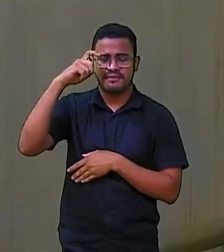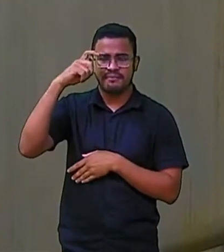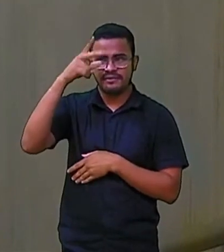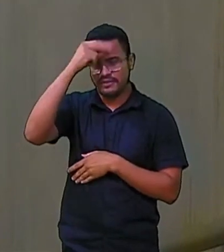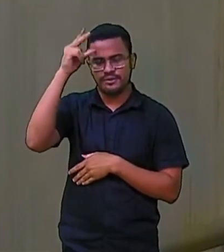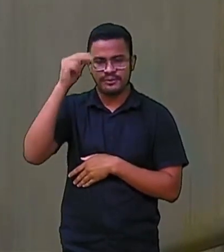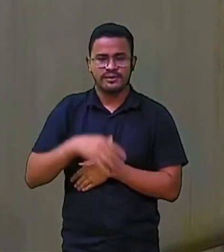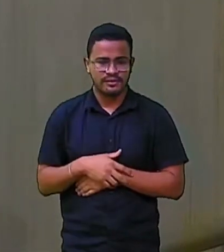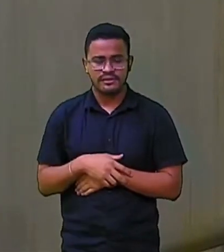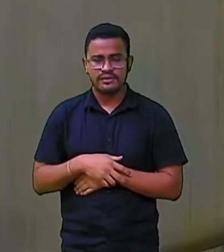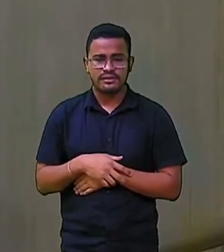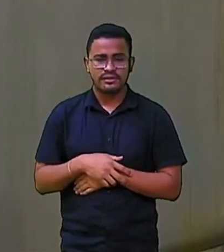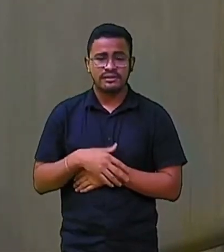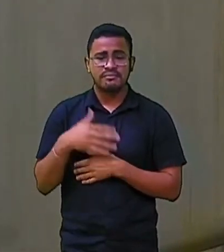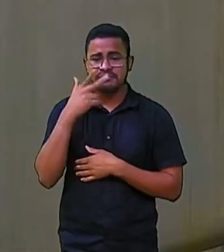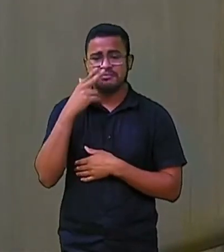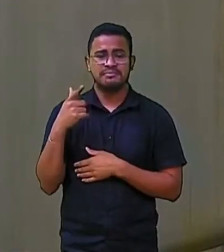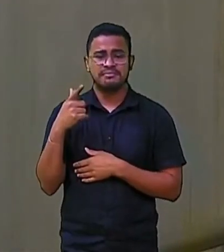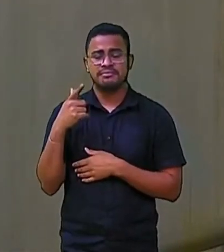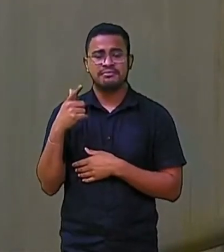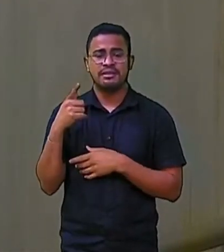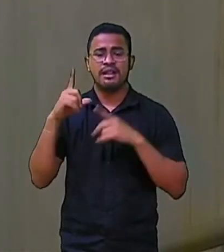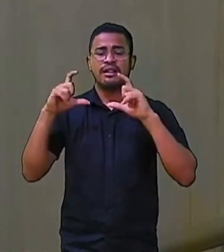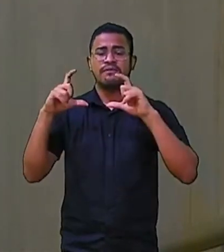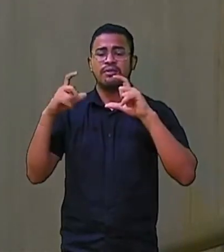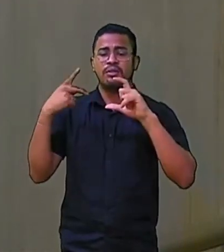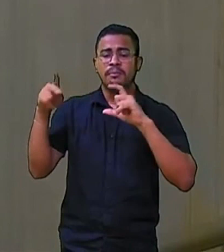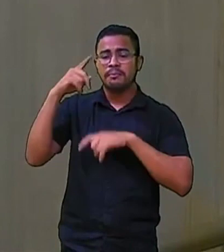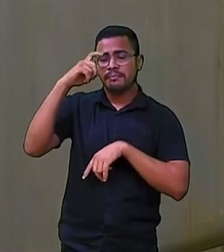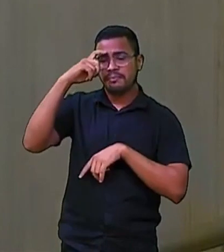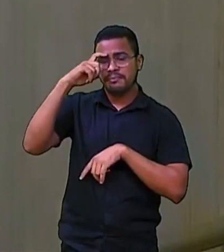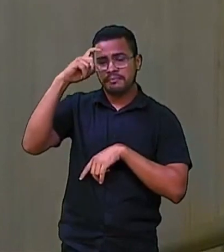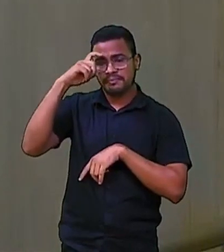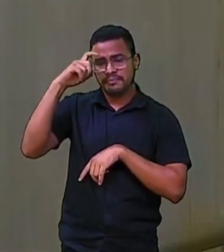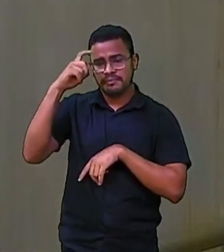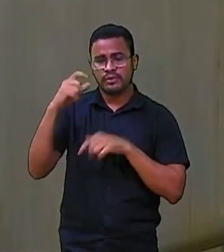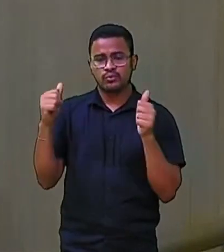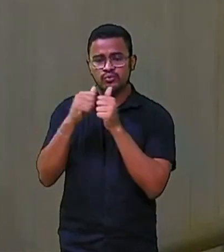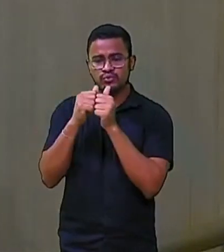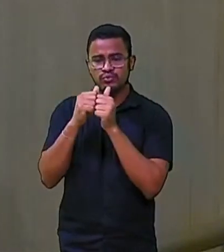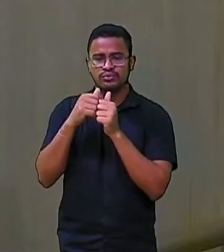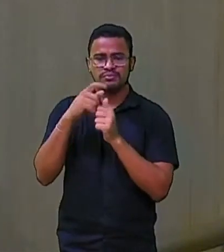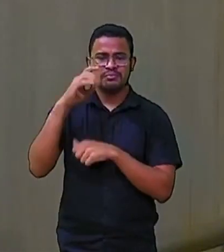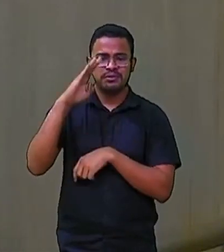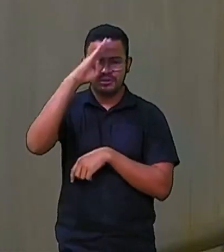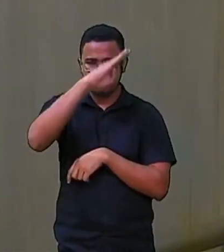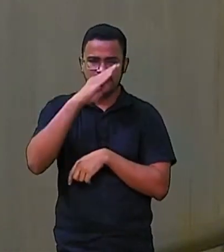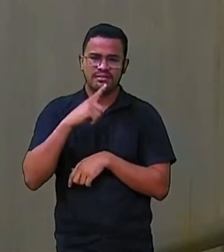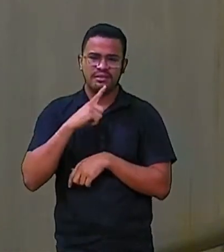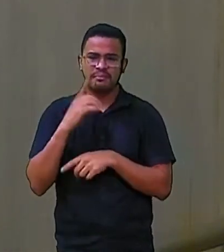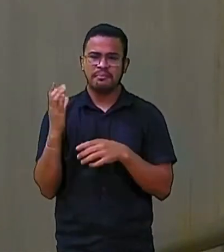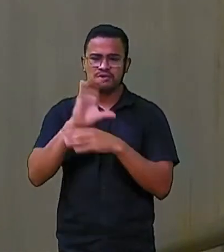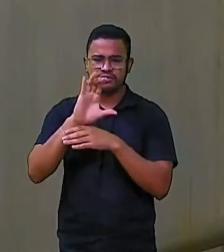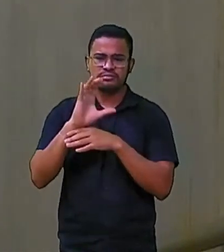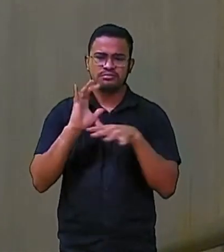Pegar a foto do prefeito de Fortaleza e juntar com a do ex-presidente Bolsonaro Na sua rede social